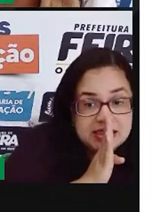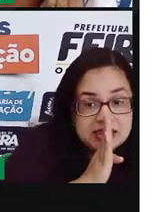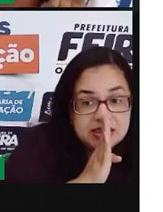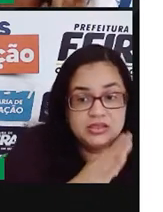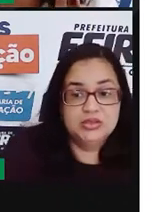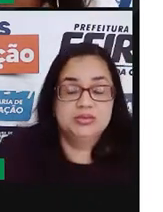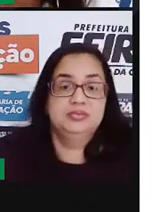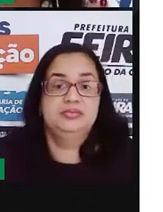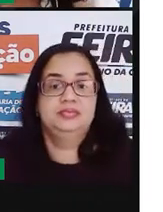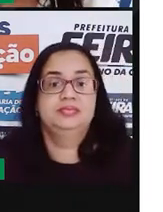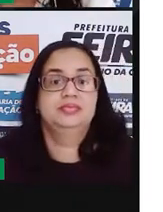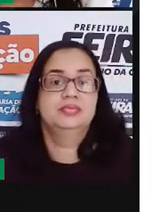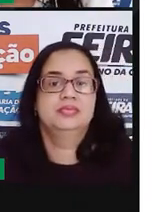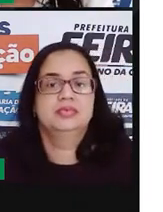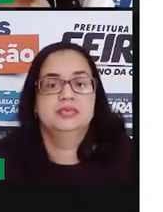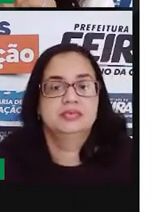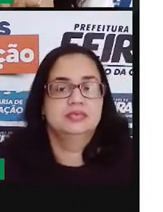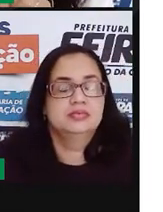Silêncio.